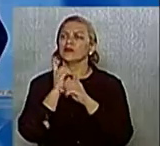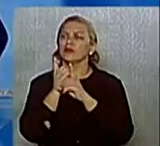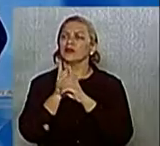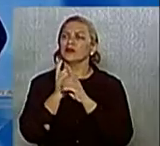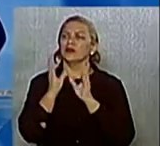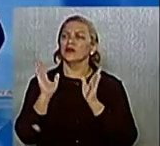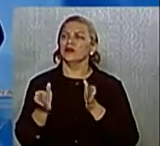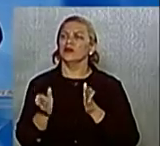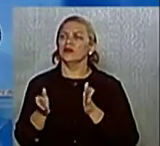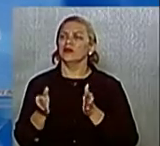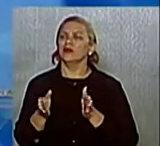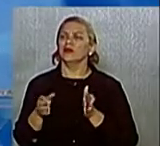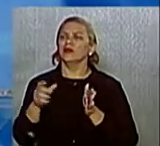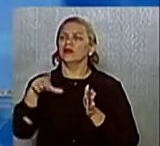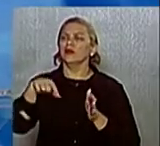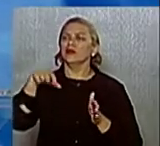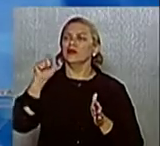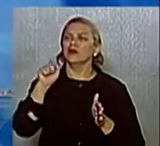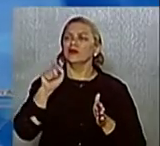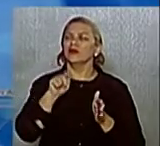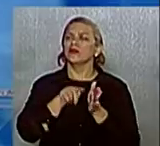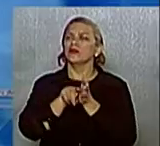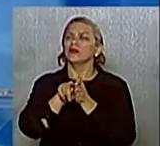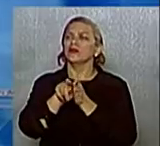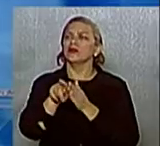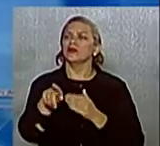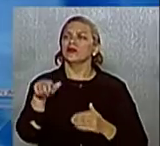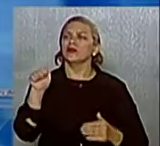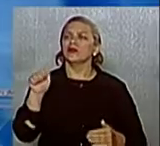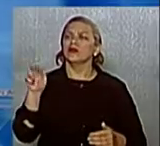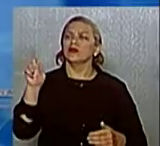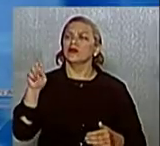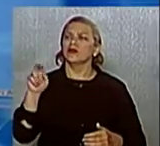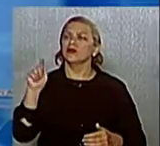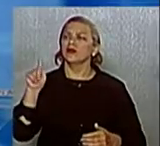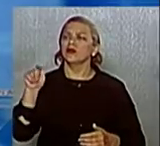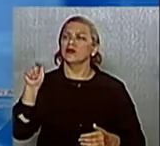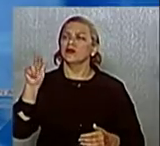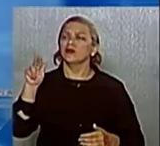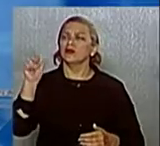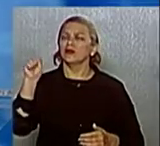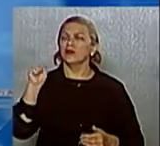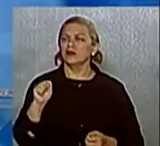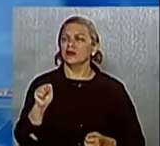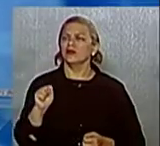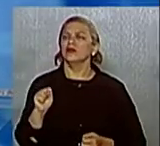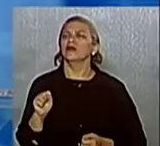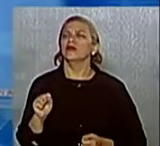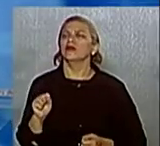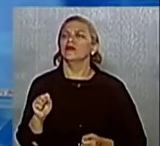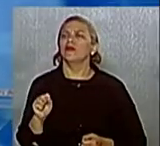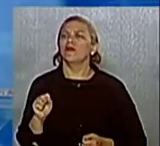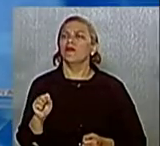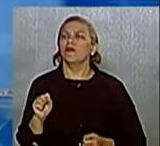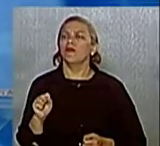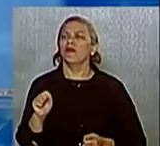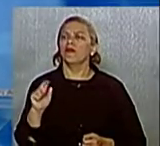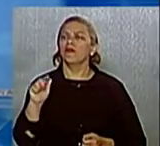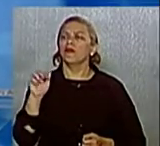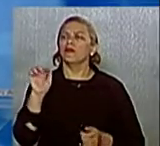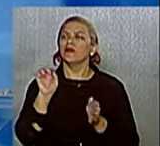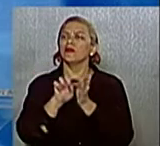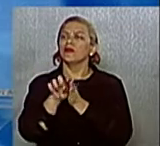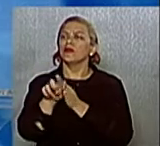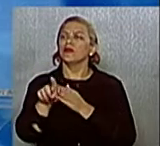ordem de sorteio realizada previamente, quem faz pergunta é o candidato Argos Ranieri, do PMDB. E, pelas regras do debate, a pergunta deve ser feita ao candidato